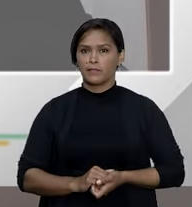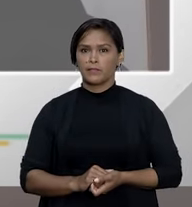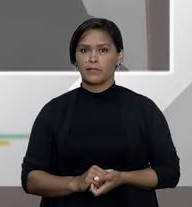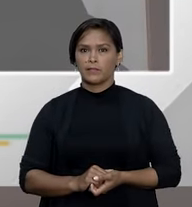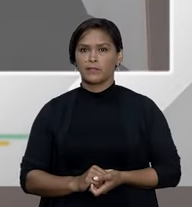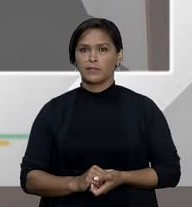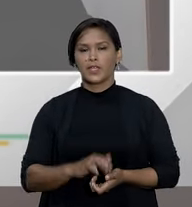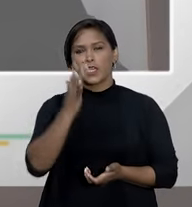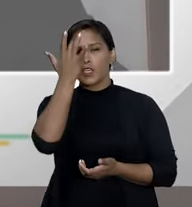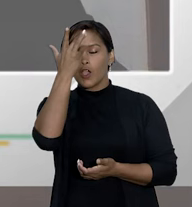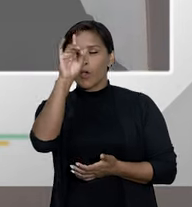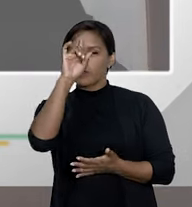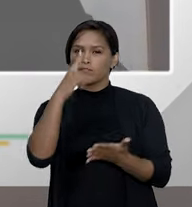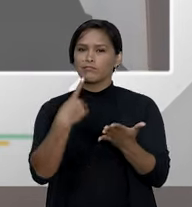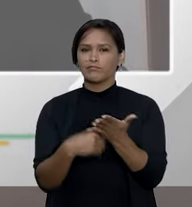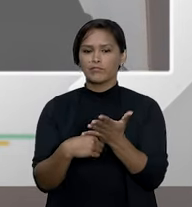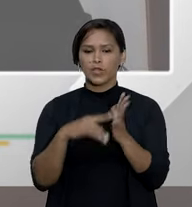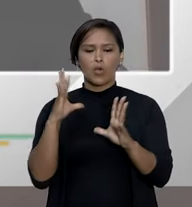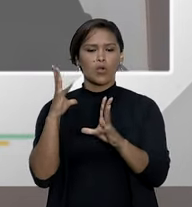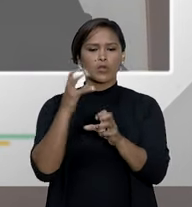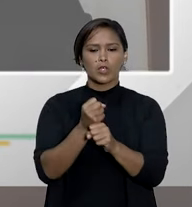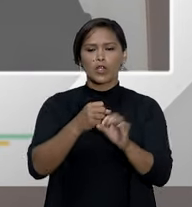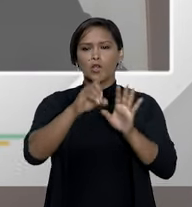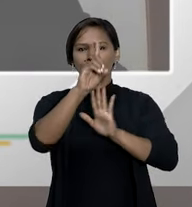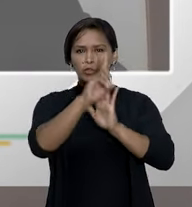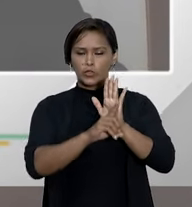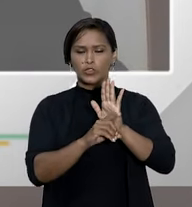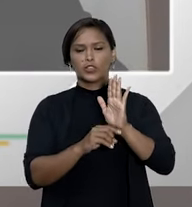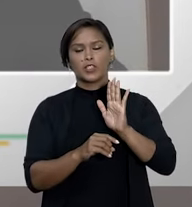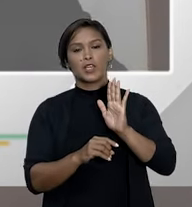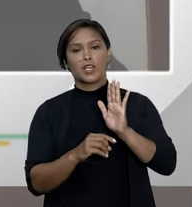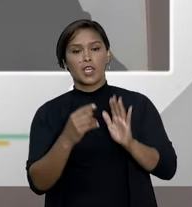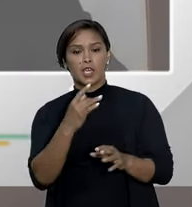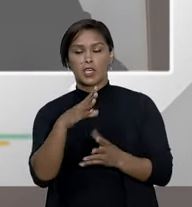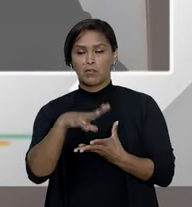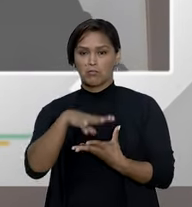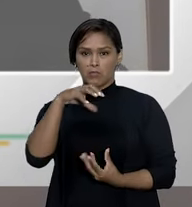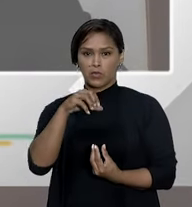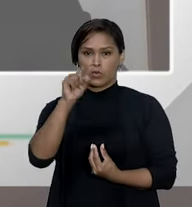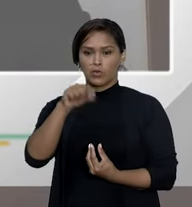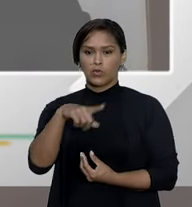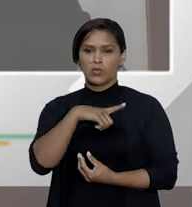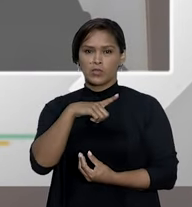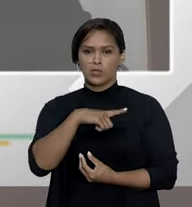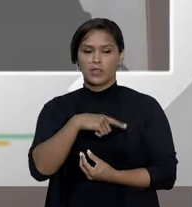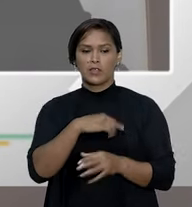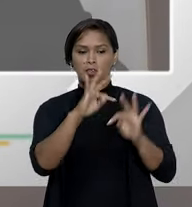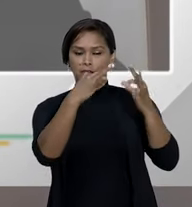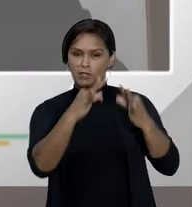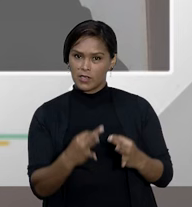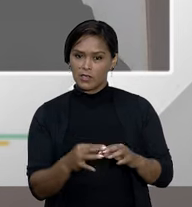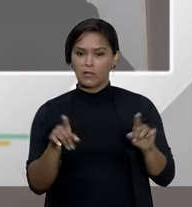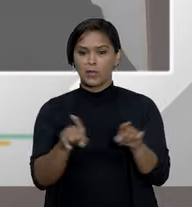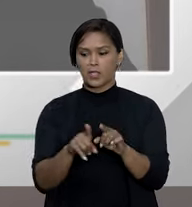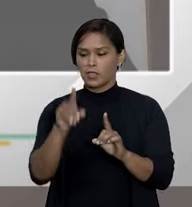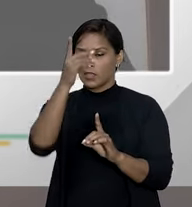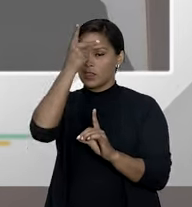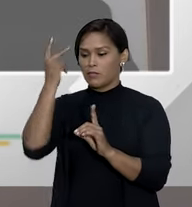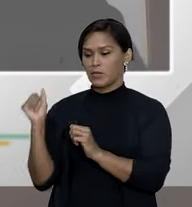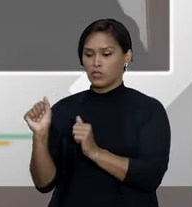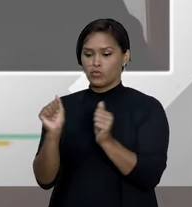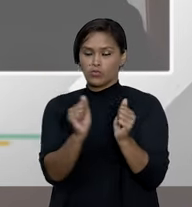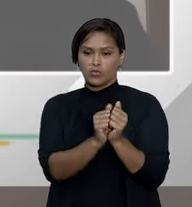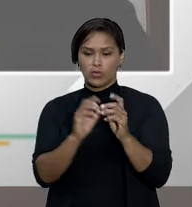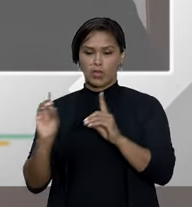a decisão concretiza o direito ao idoso a ter aquele tratamento e ao acompanhante ter